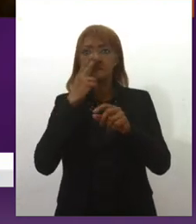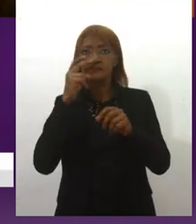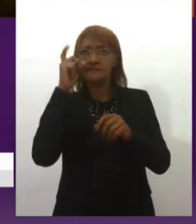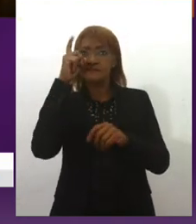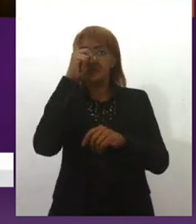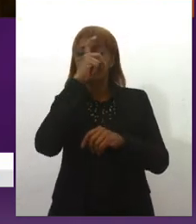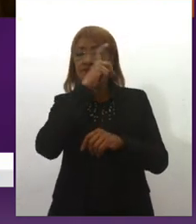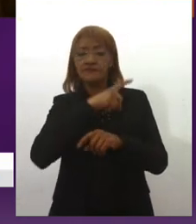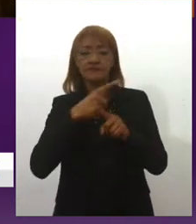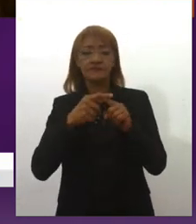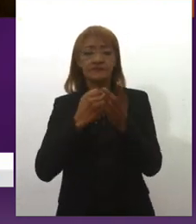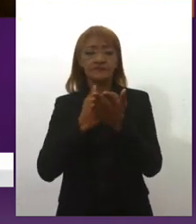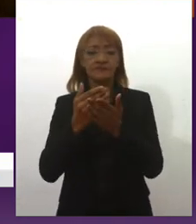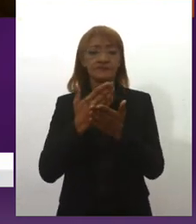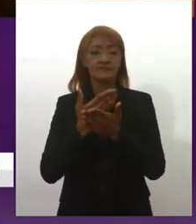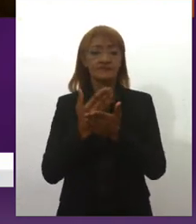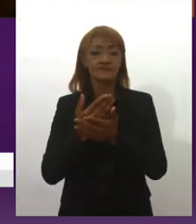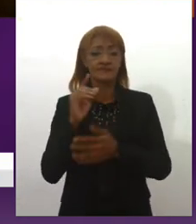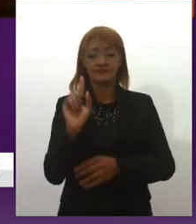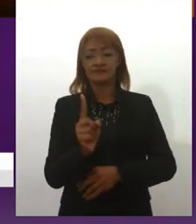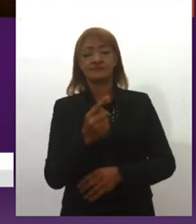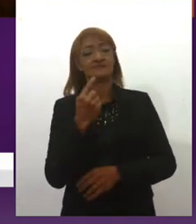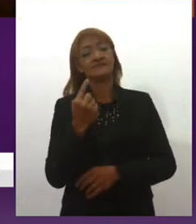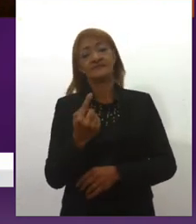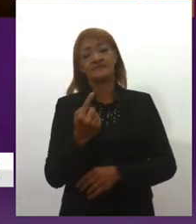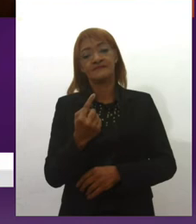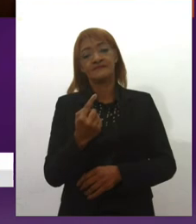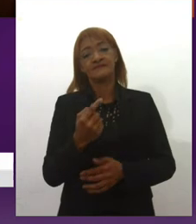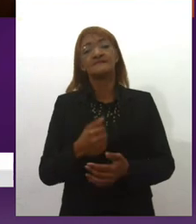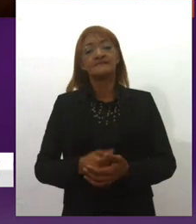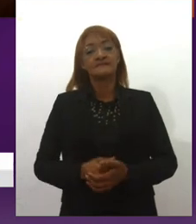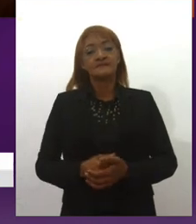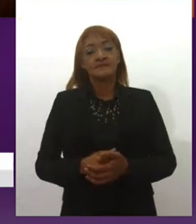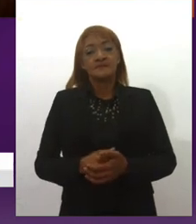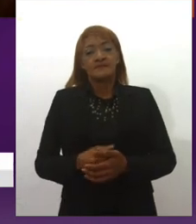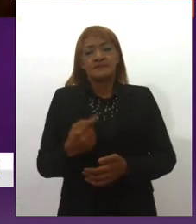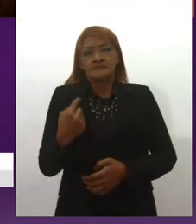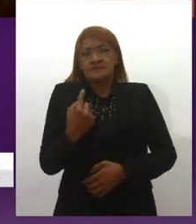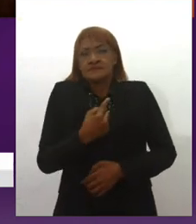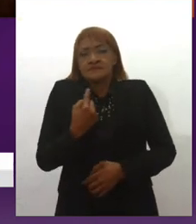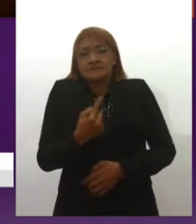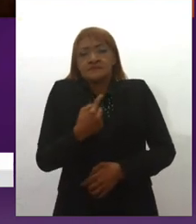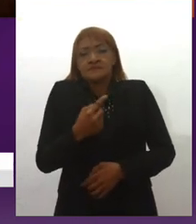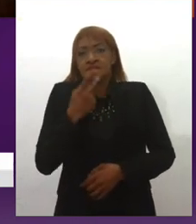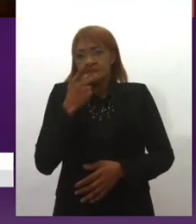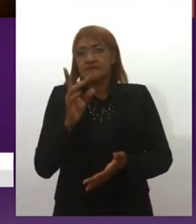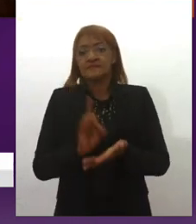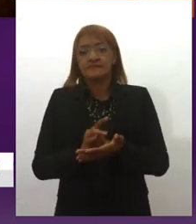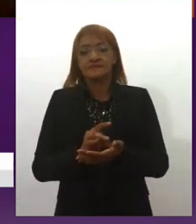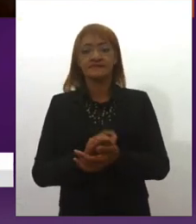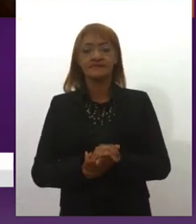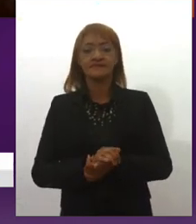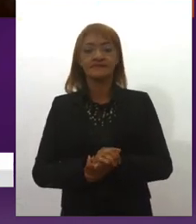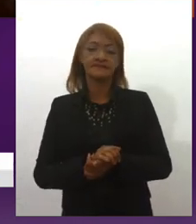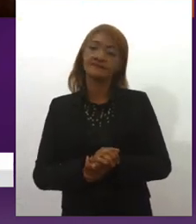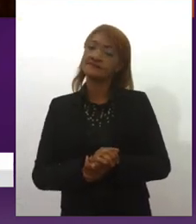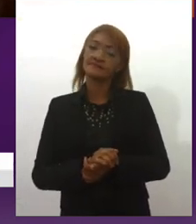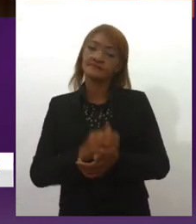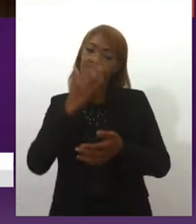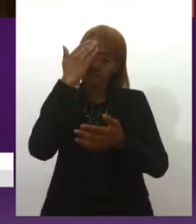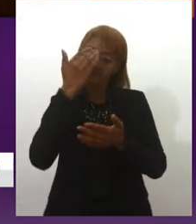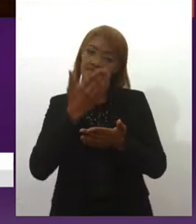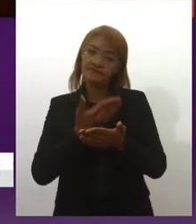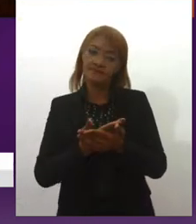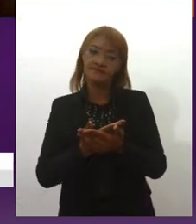dentro, você é a única, né, e acaba sendo muito solitário, vou ser honesta. Então, assim, eu acredito que a